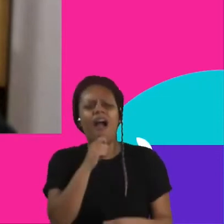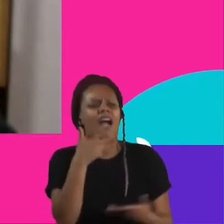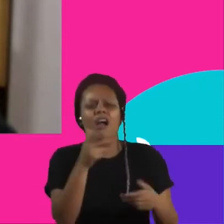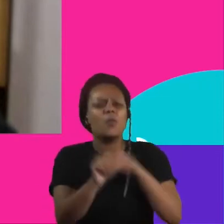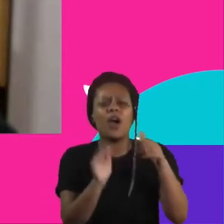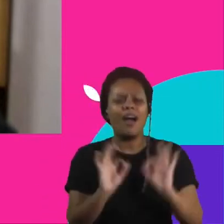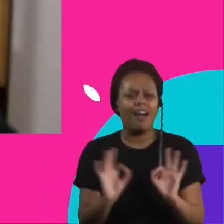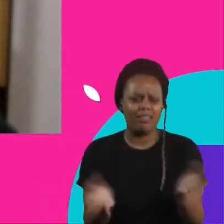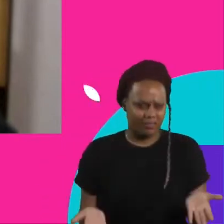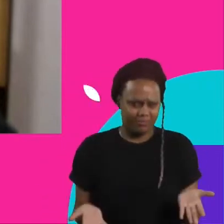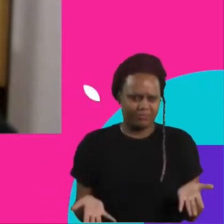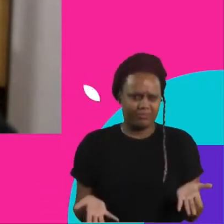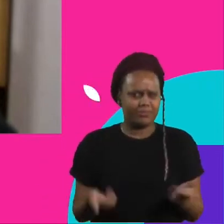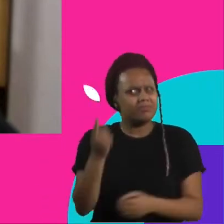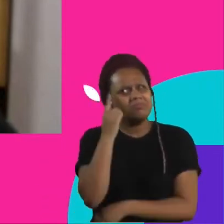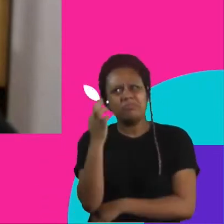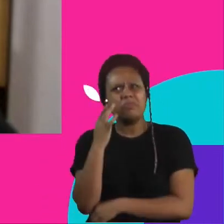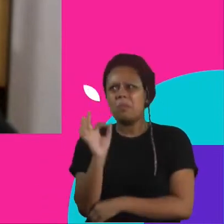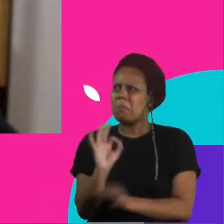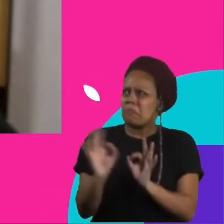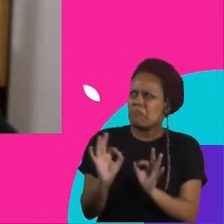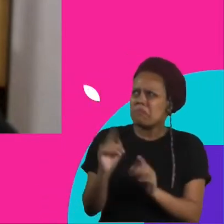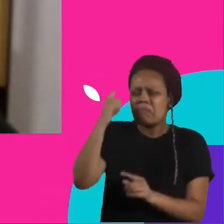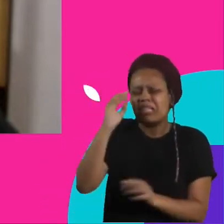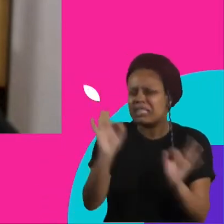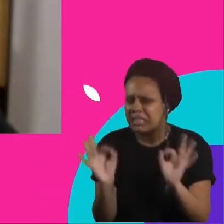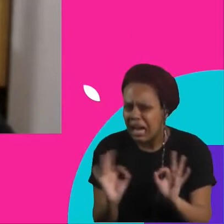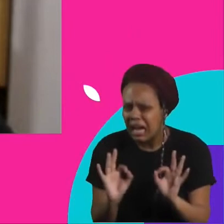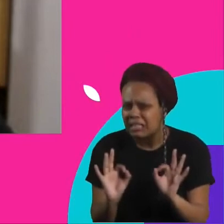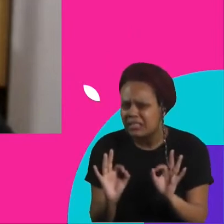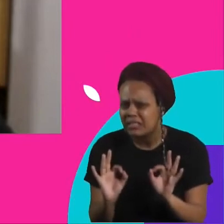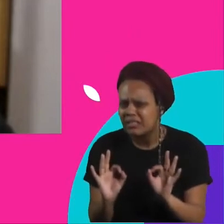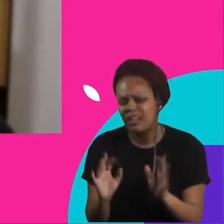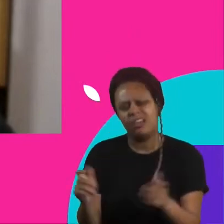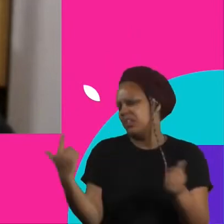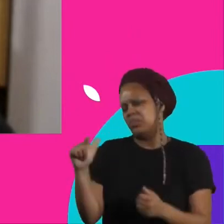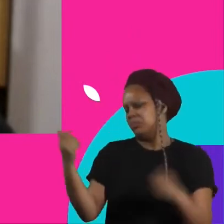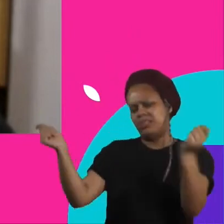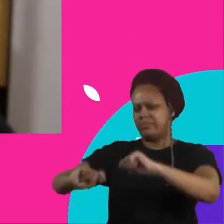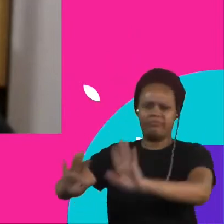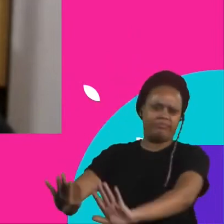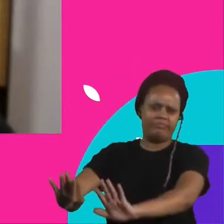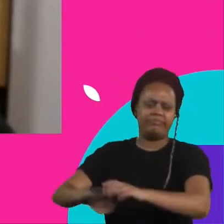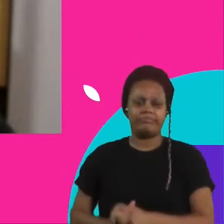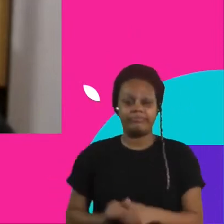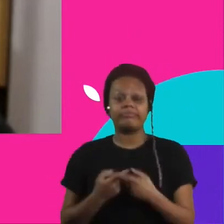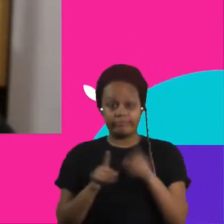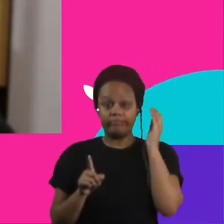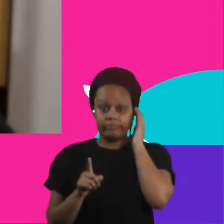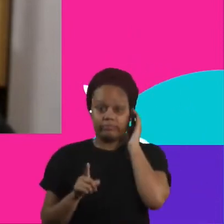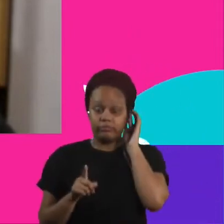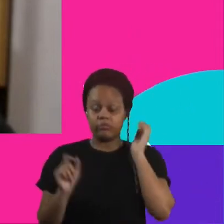mais moderna? Ninguém pensa nisso? É todo mundo incompetente? E aí a gente fez uma imersão das pessoas,